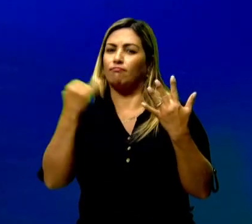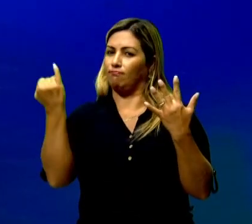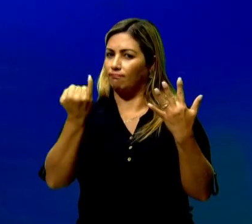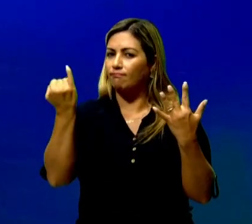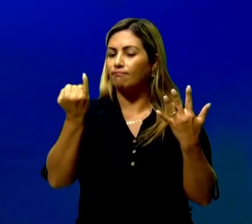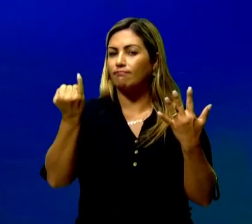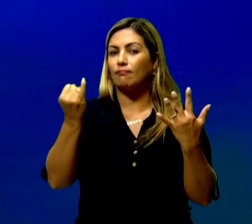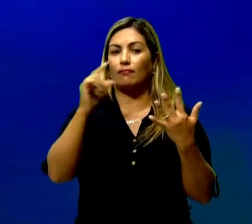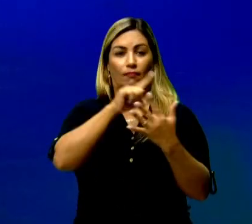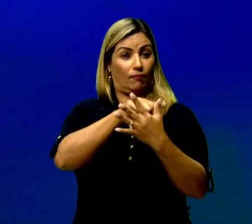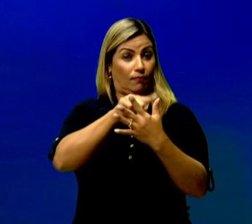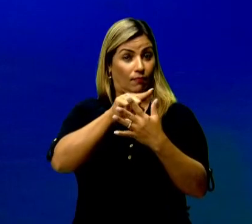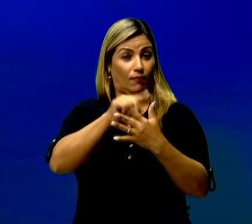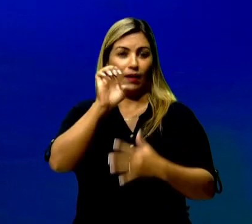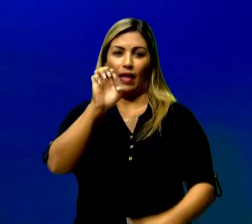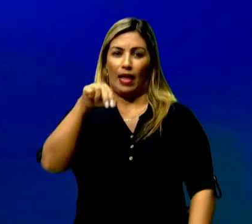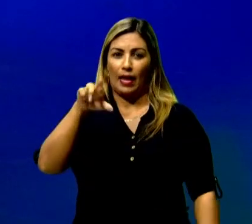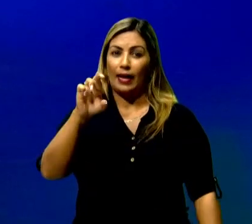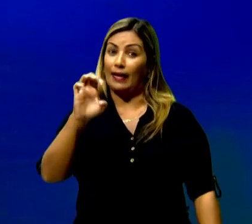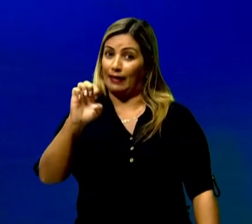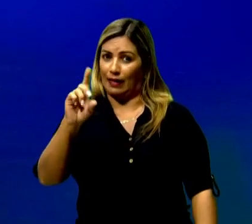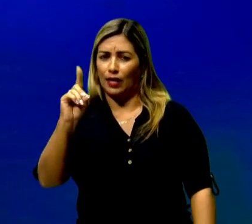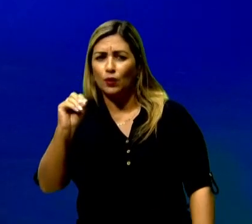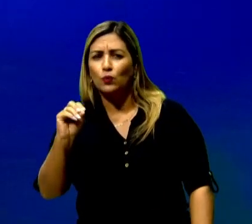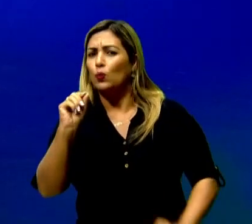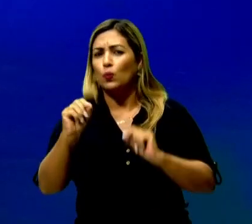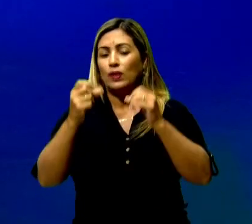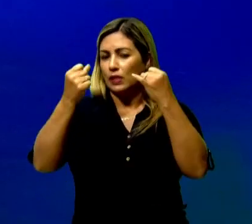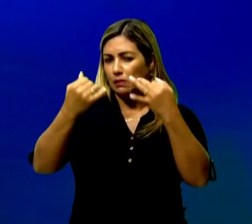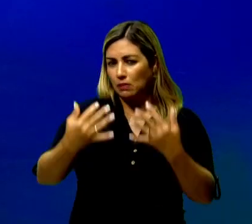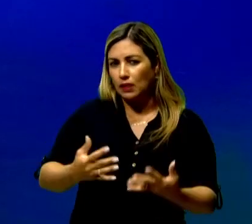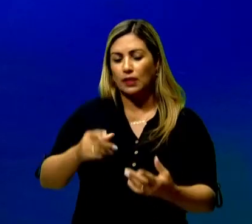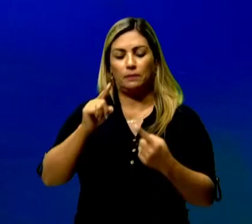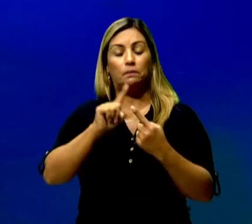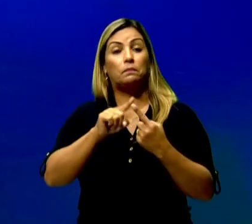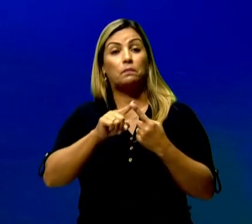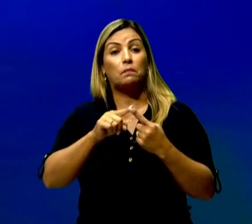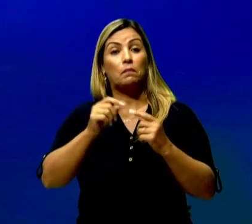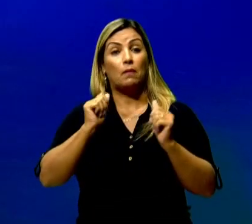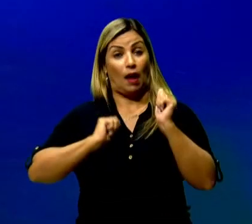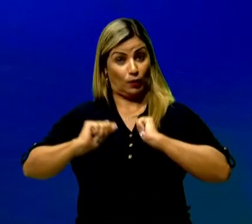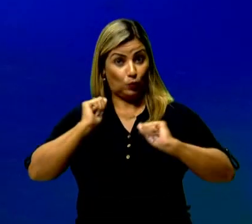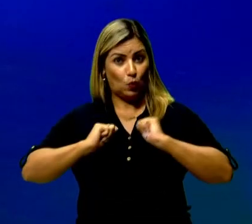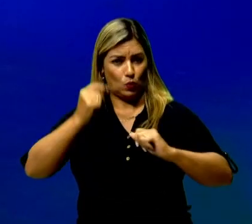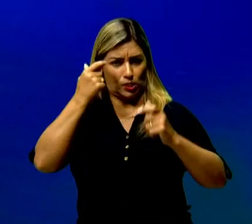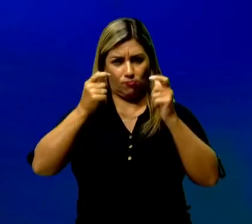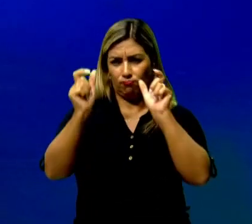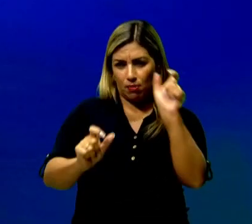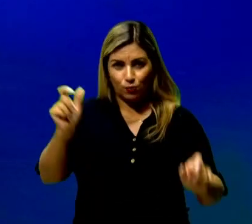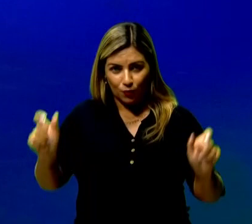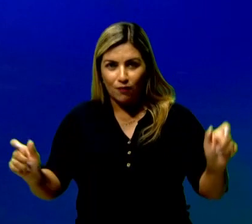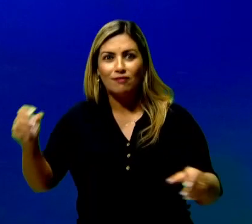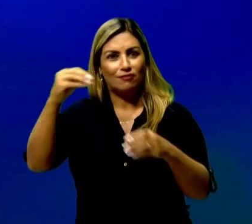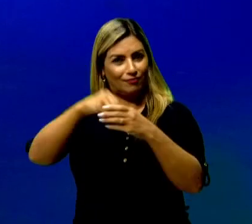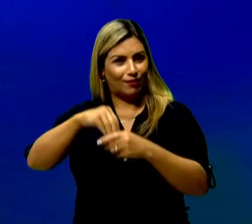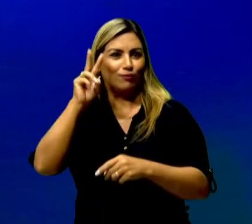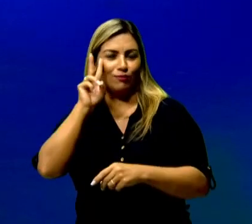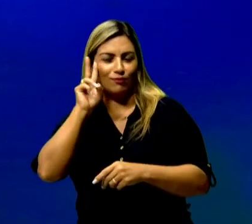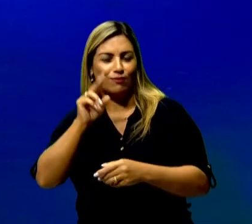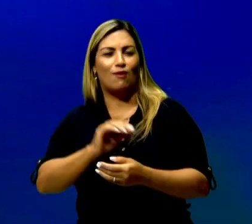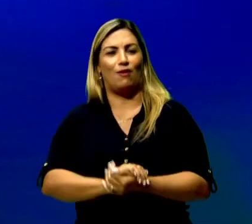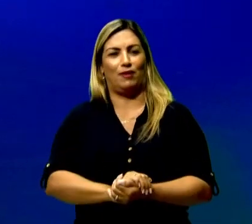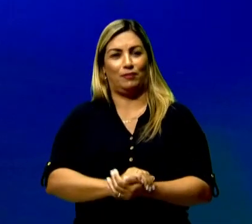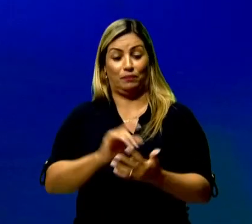O enredo, que é o que se conta, personagem, é quem vive essa história, o